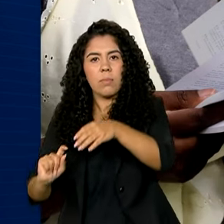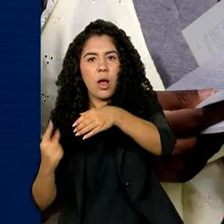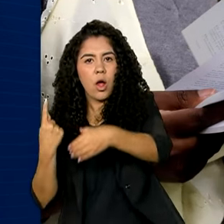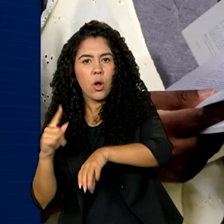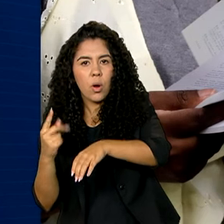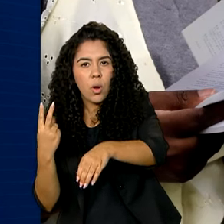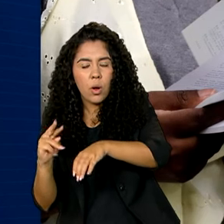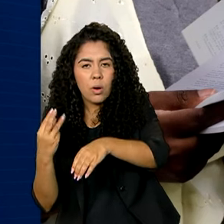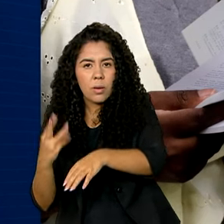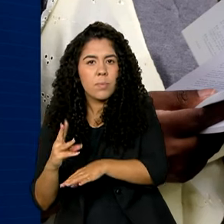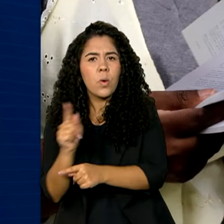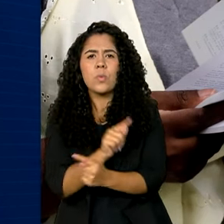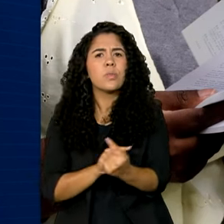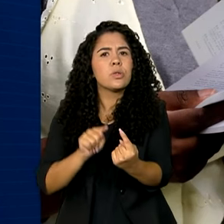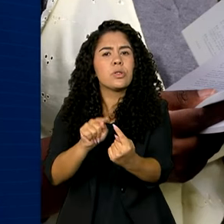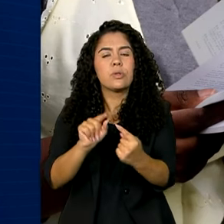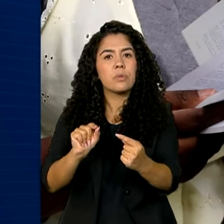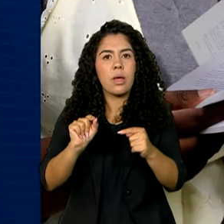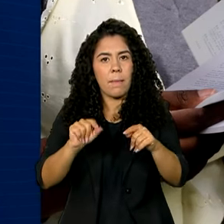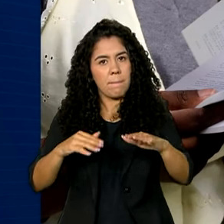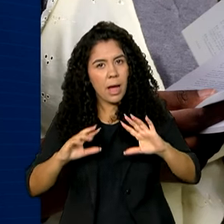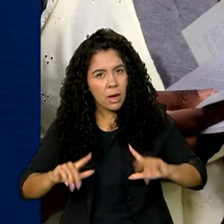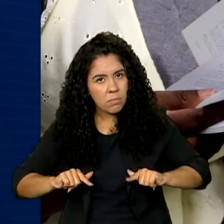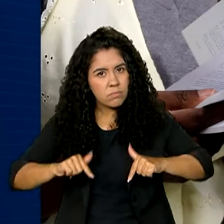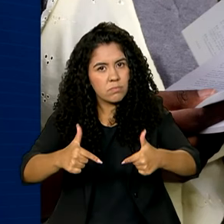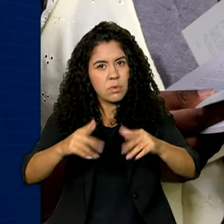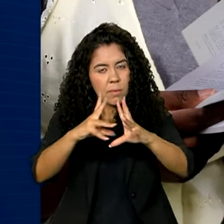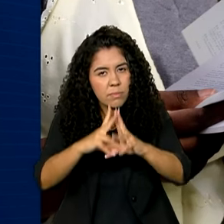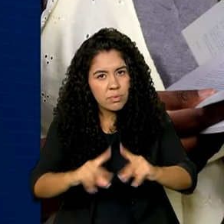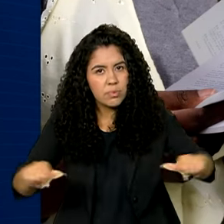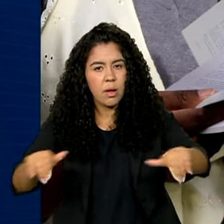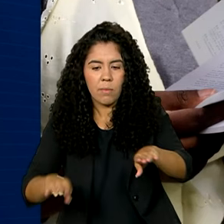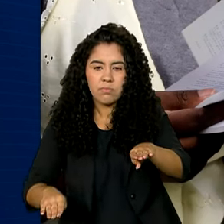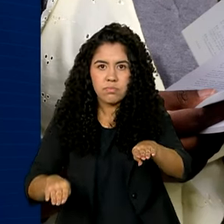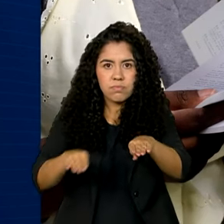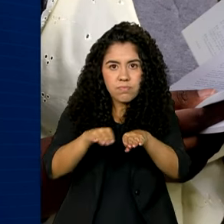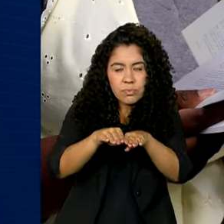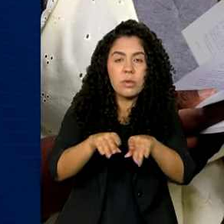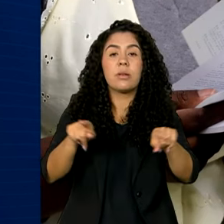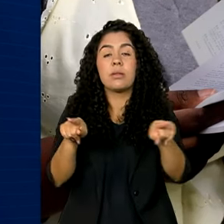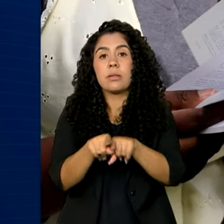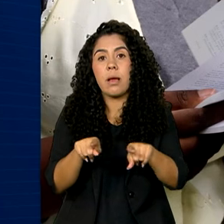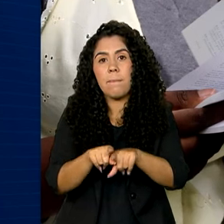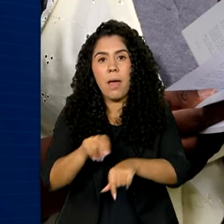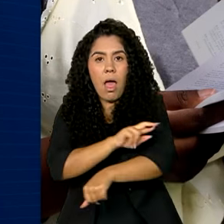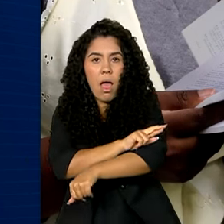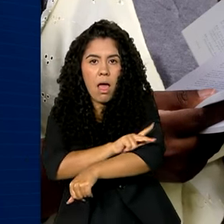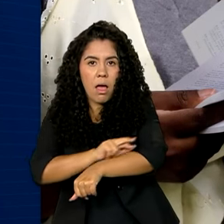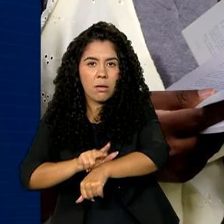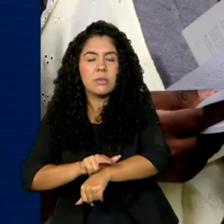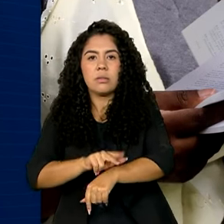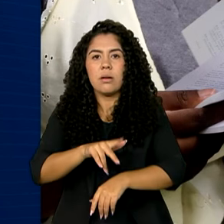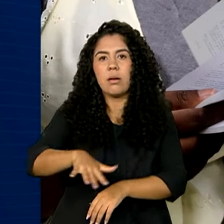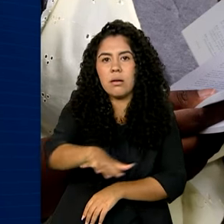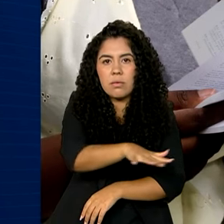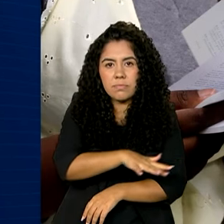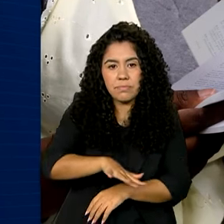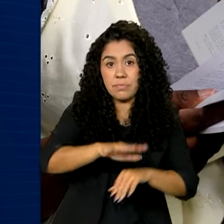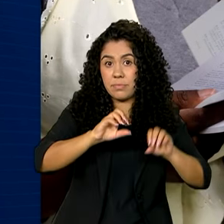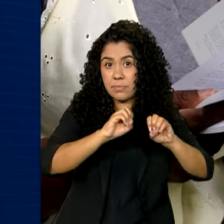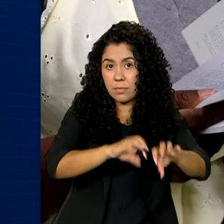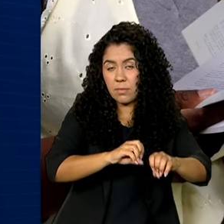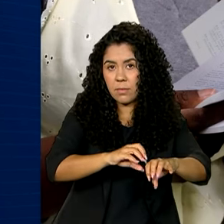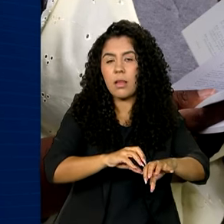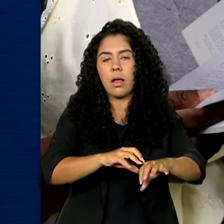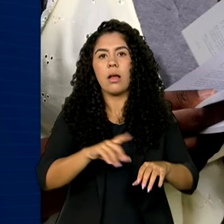superação das desigualdades étnico-raciais e do racismo nos ambientes de ensino. Além